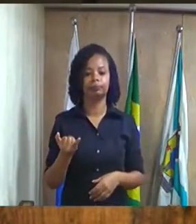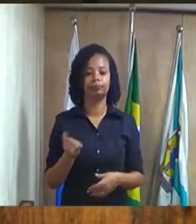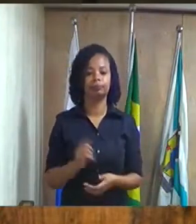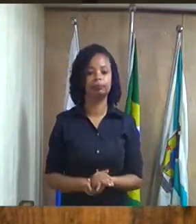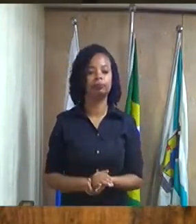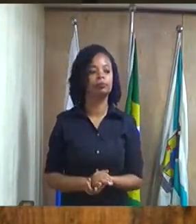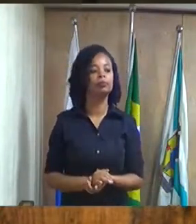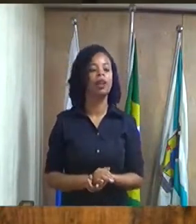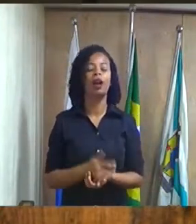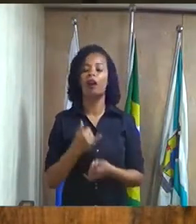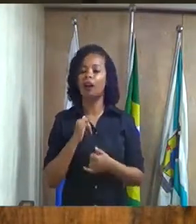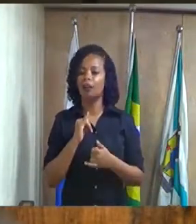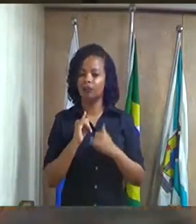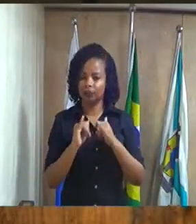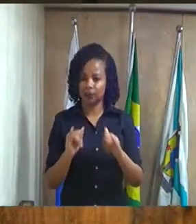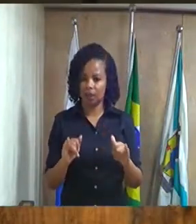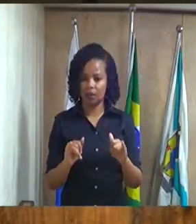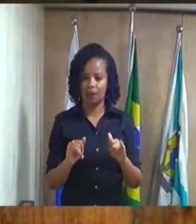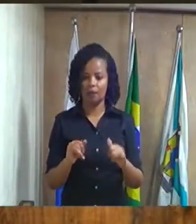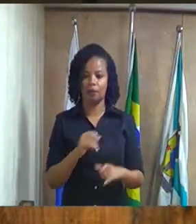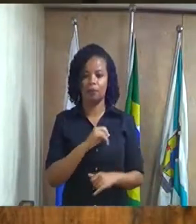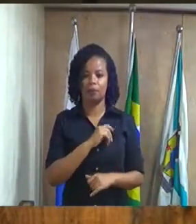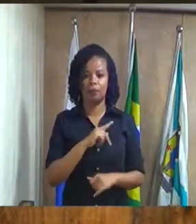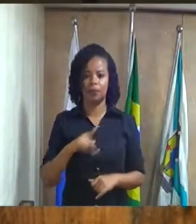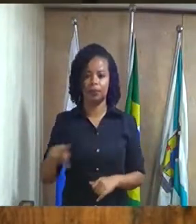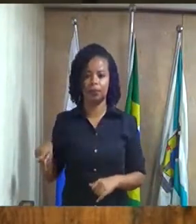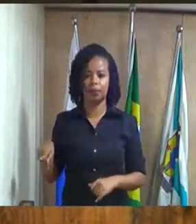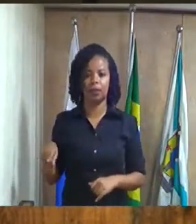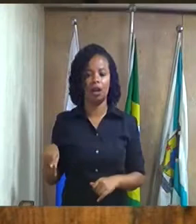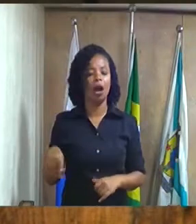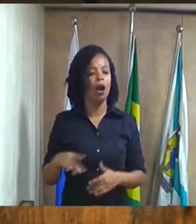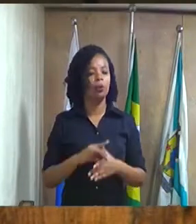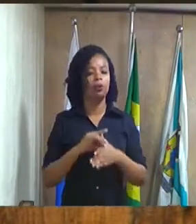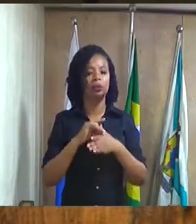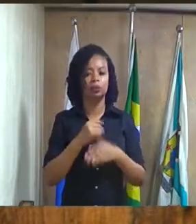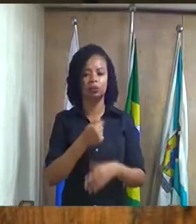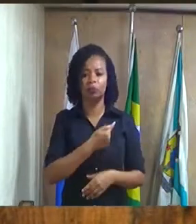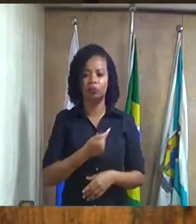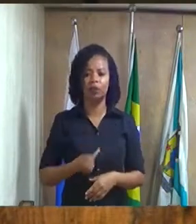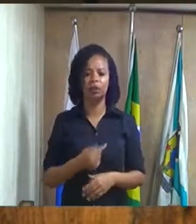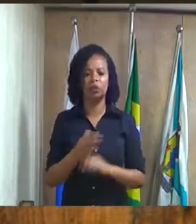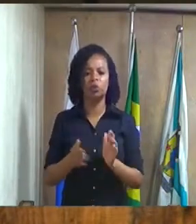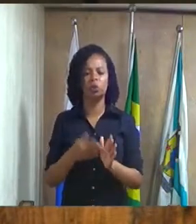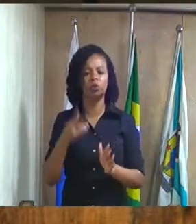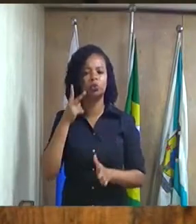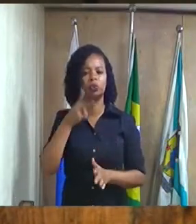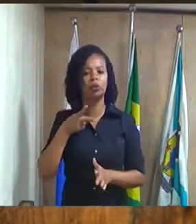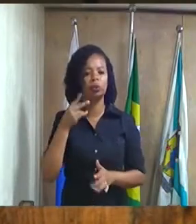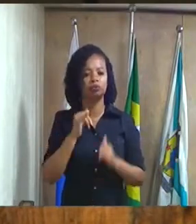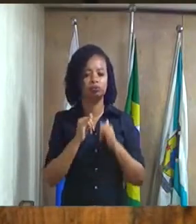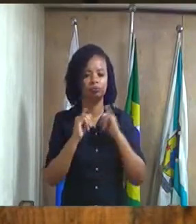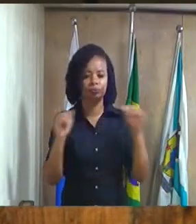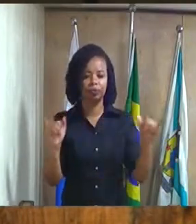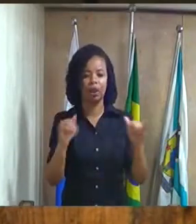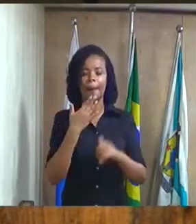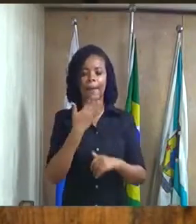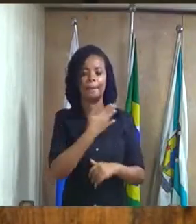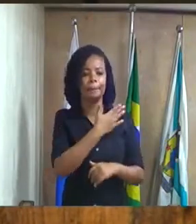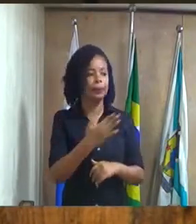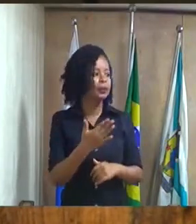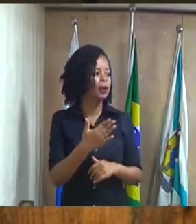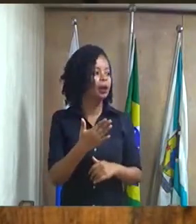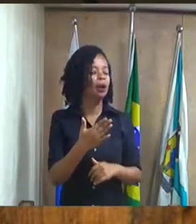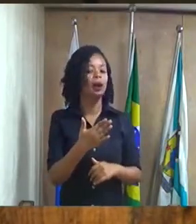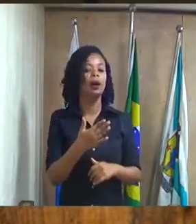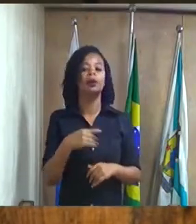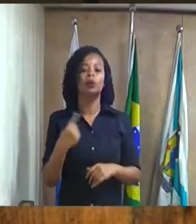dizer para o senhor presidente o nosso líder de governo e a todos os vereadores pedir para para